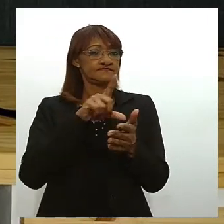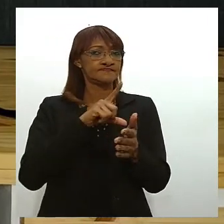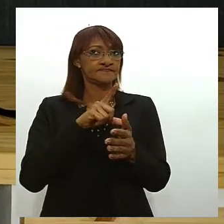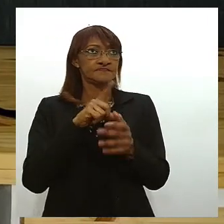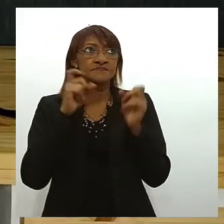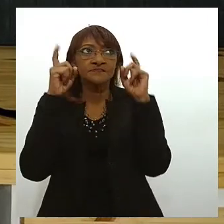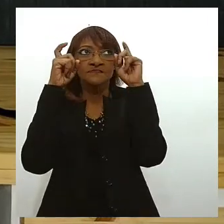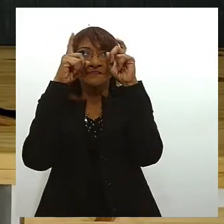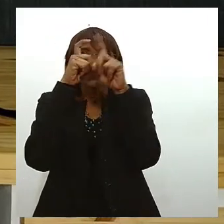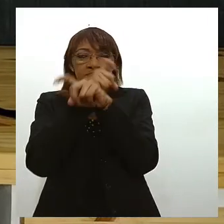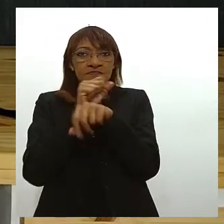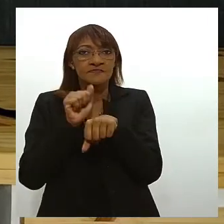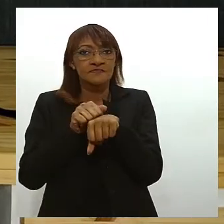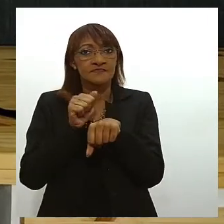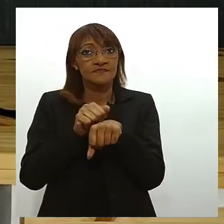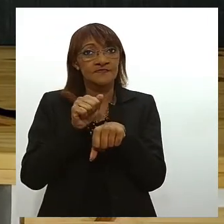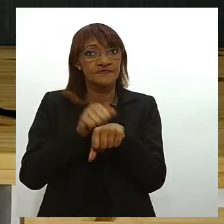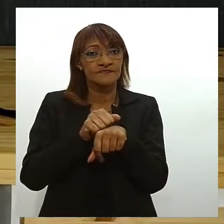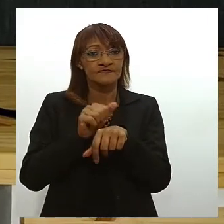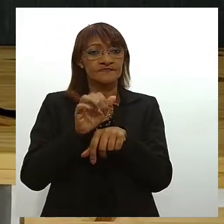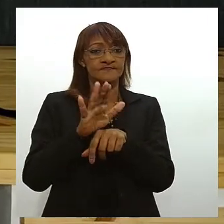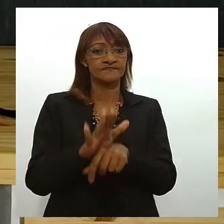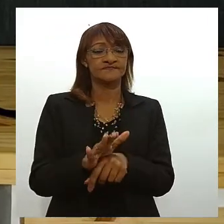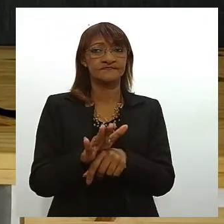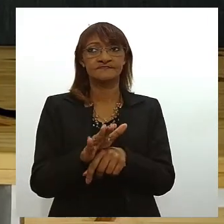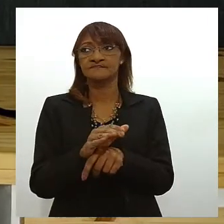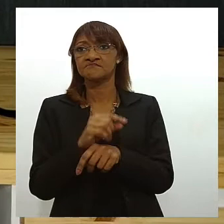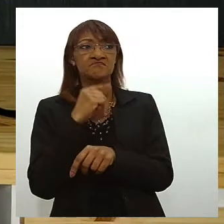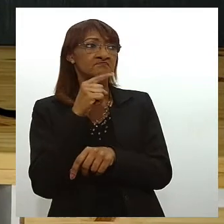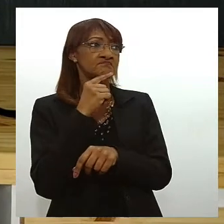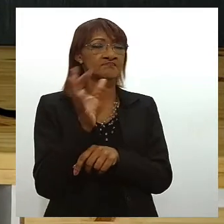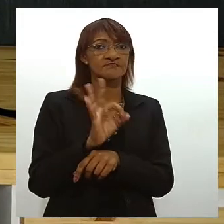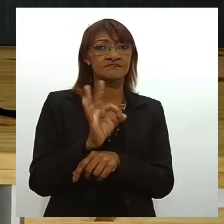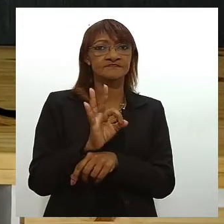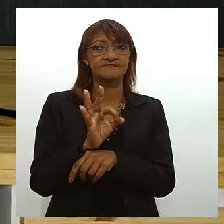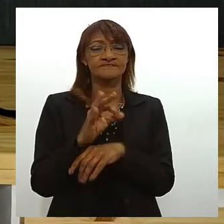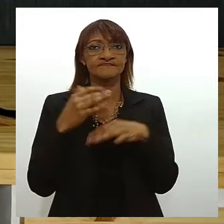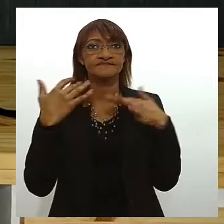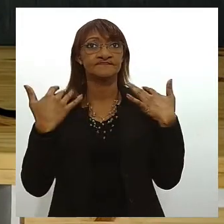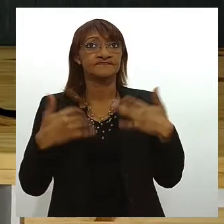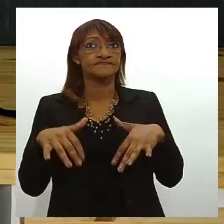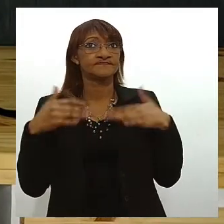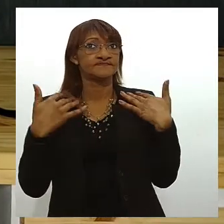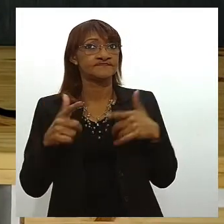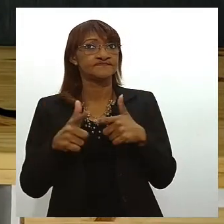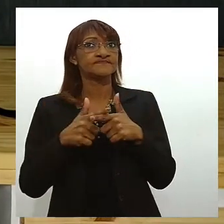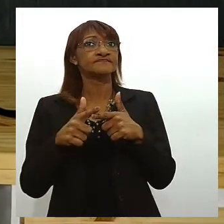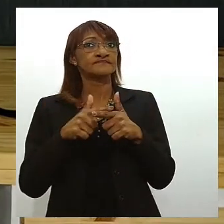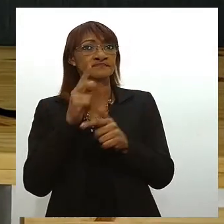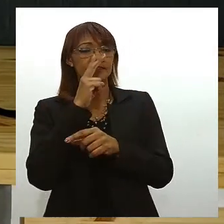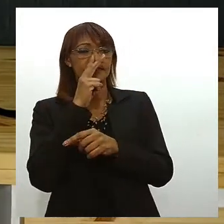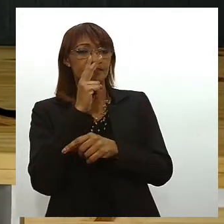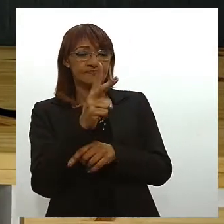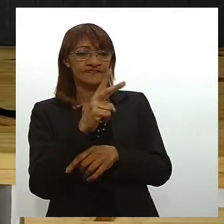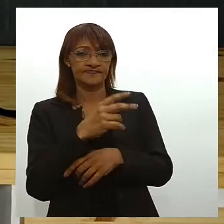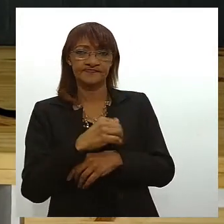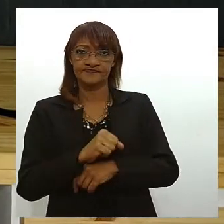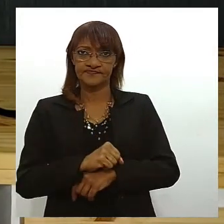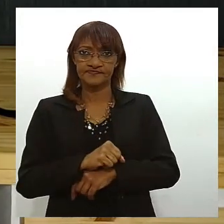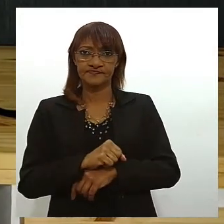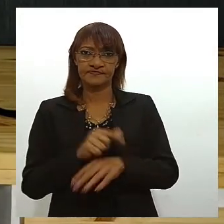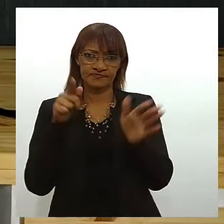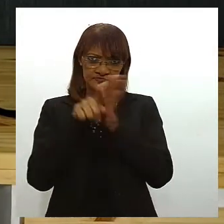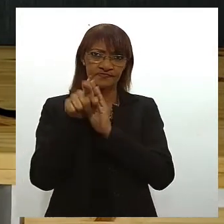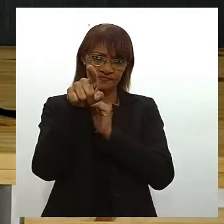dificuldades financeiras e não ter de onde tirar dinheiro pode significar um enorme problema uma grande dor eu quero te fazer uma